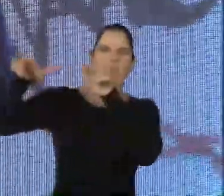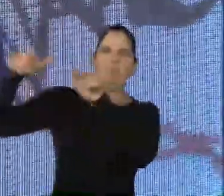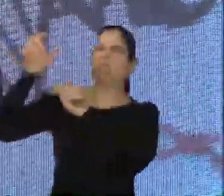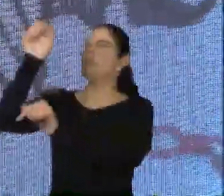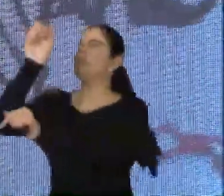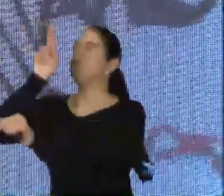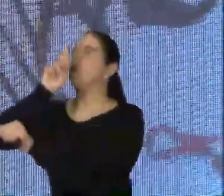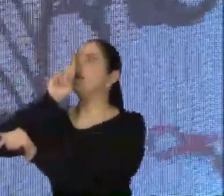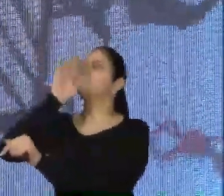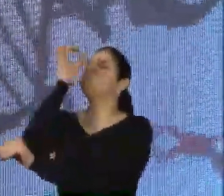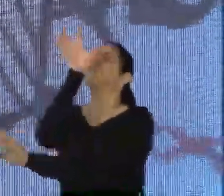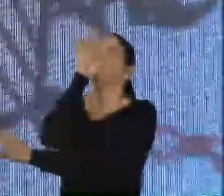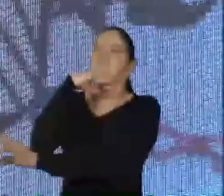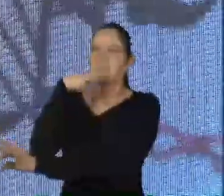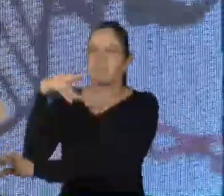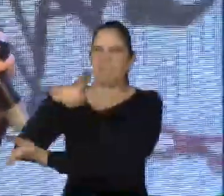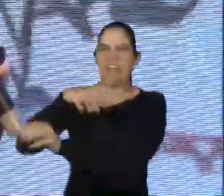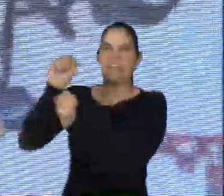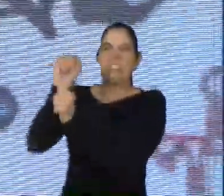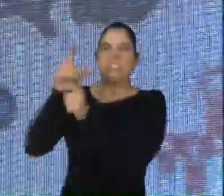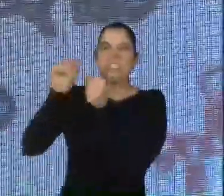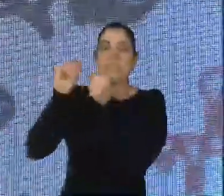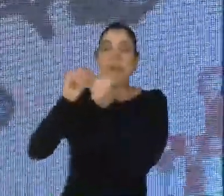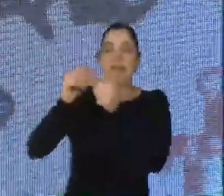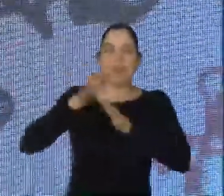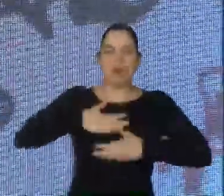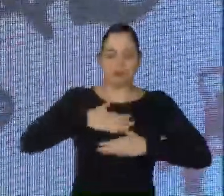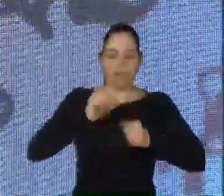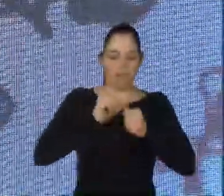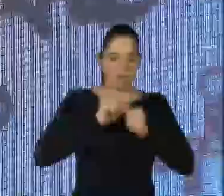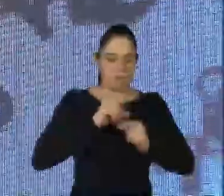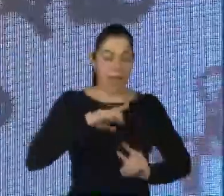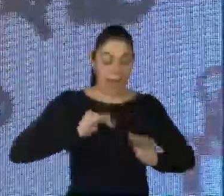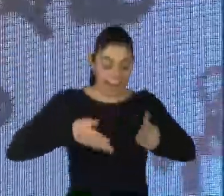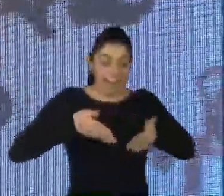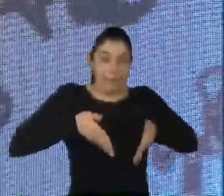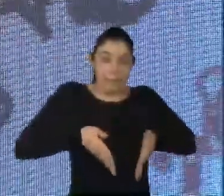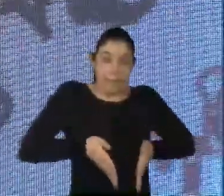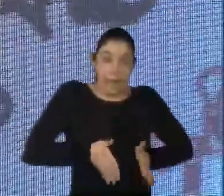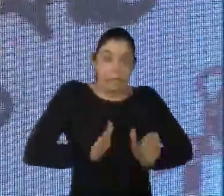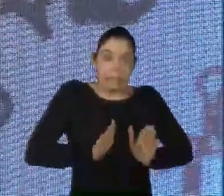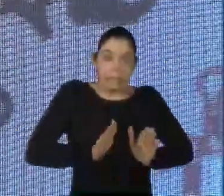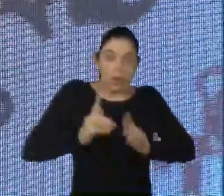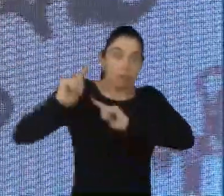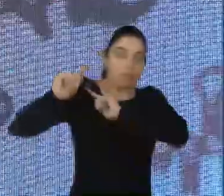é estresse o tempo inteiro, então eu tenho que me defender. E essa criança já nasce com os genes dela